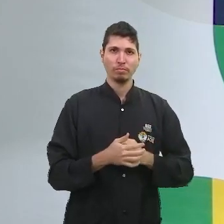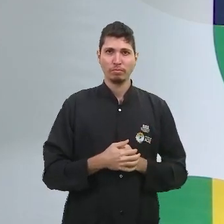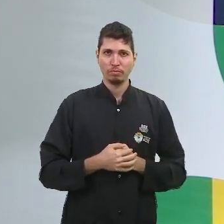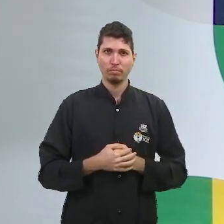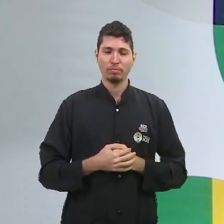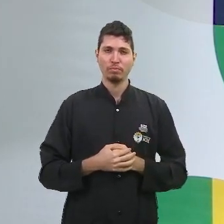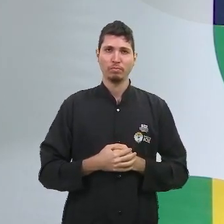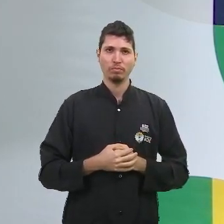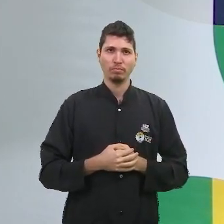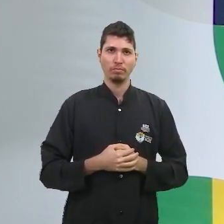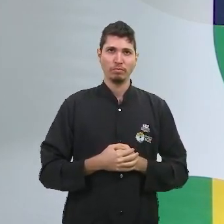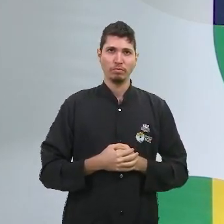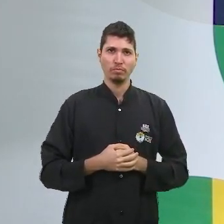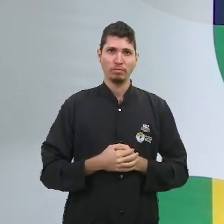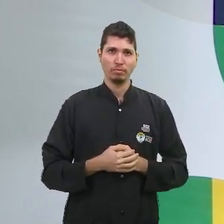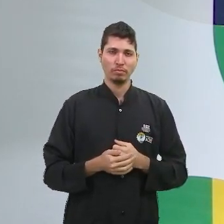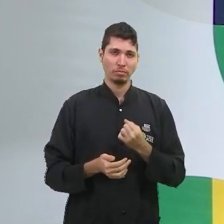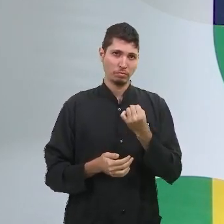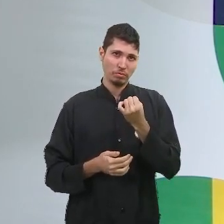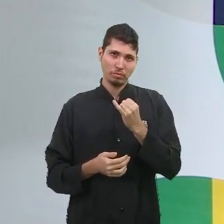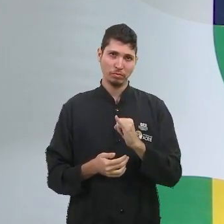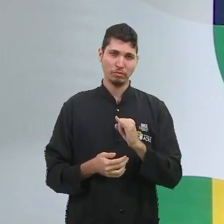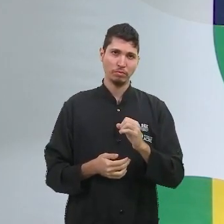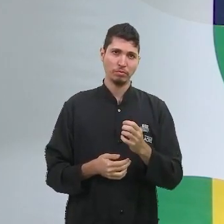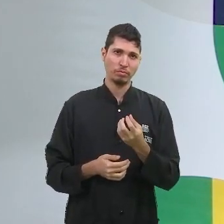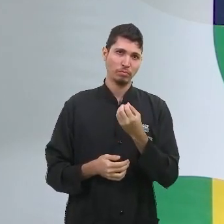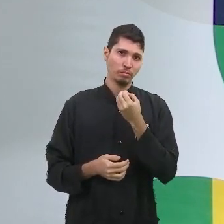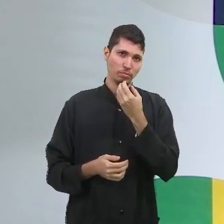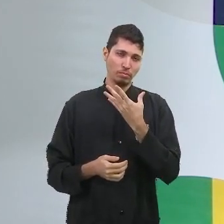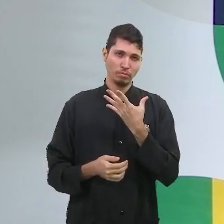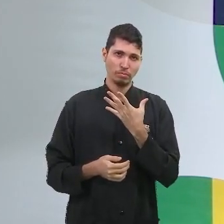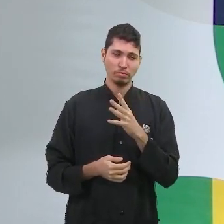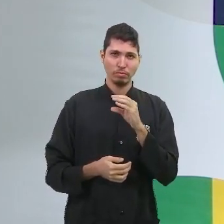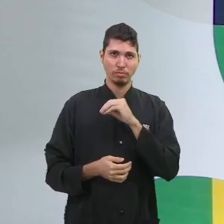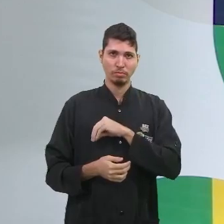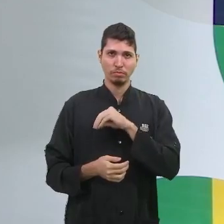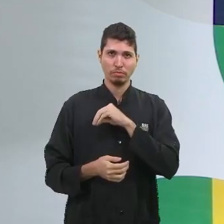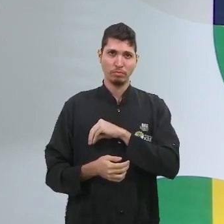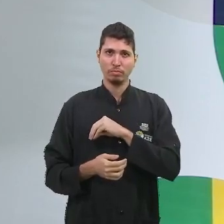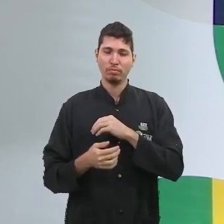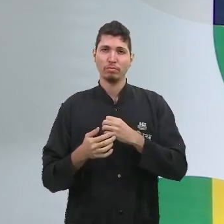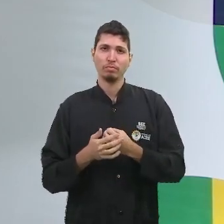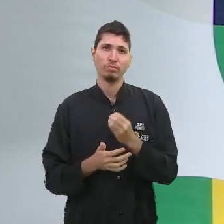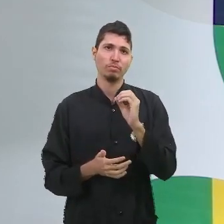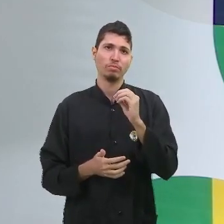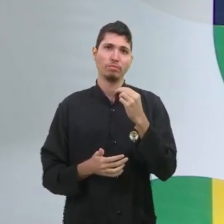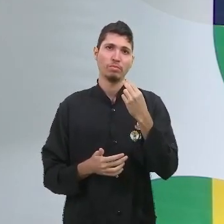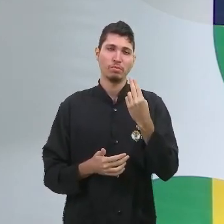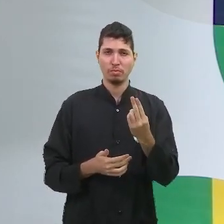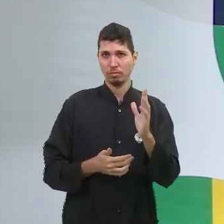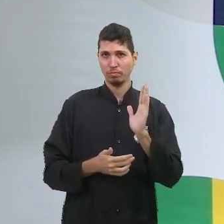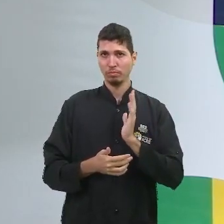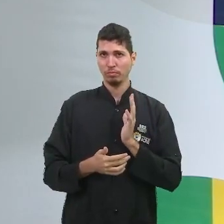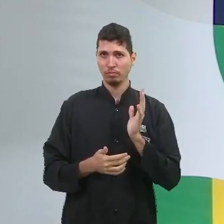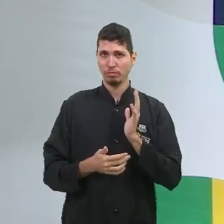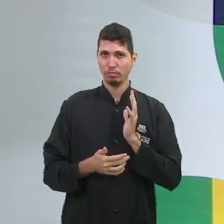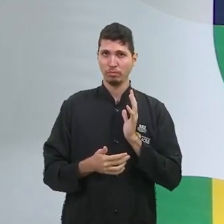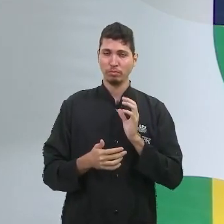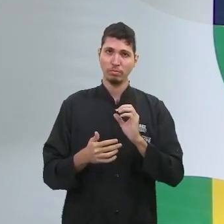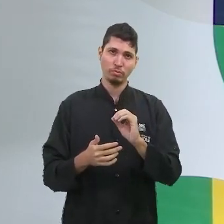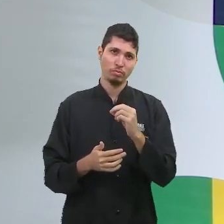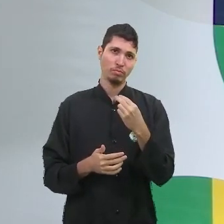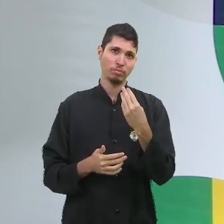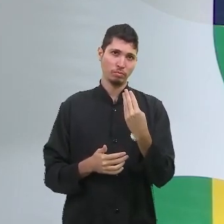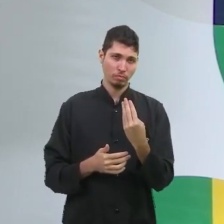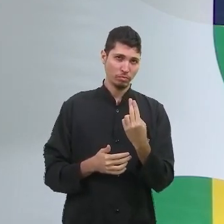fato dele ter uma boa renda, um bom salário, ele vai se tornar um rico, um super rico, que ele vai se tornar burguês,